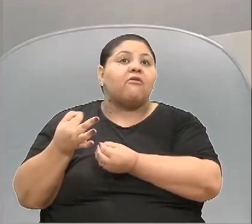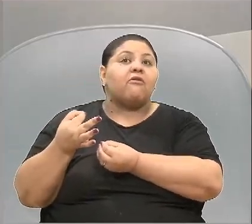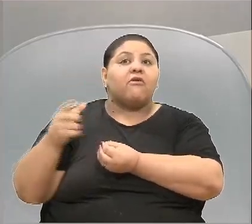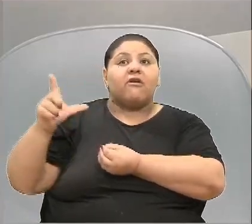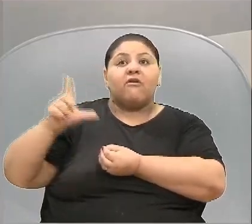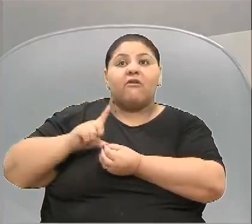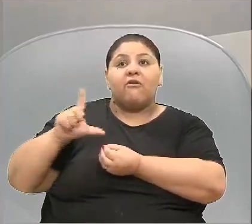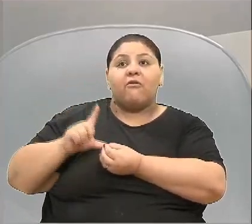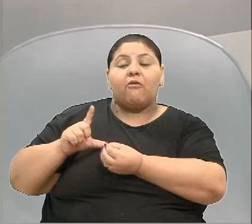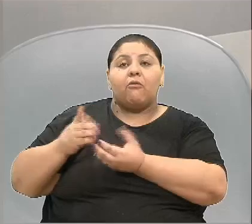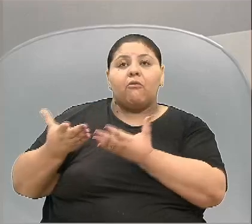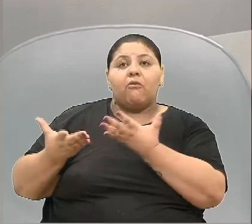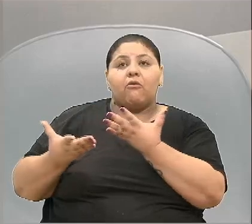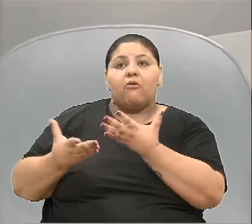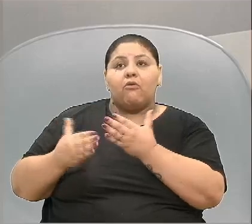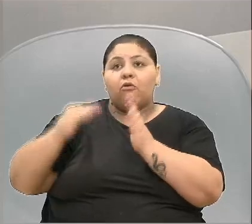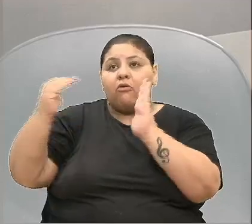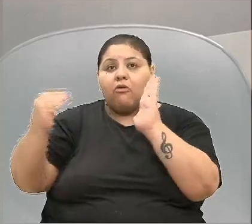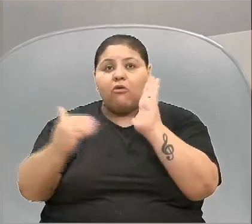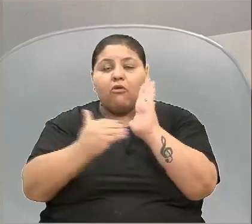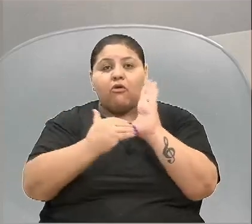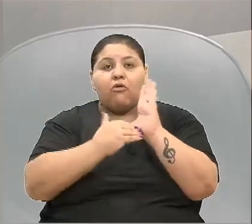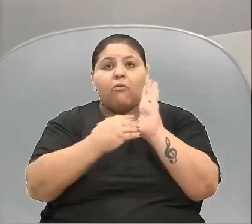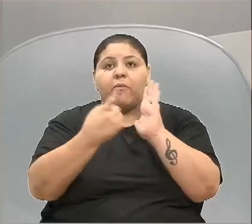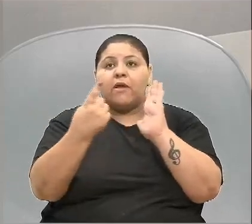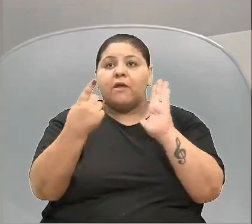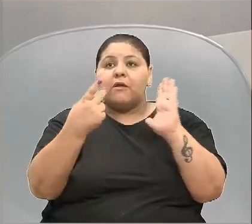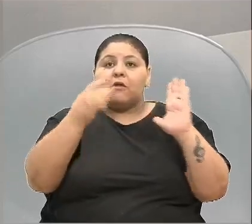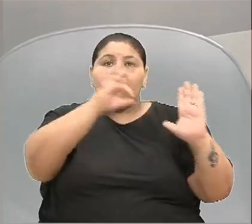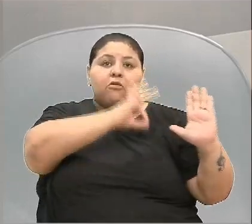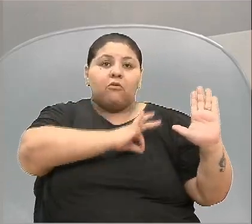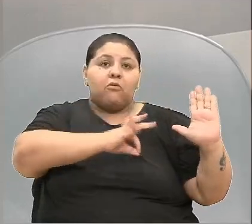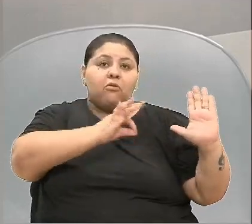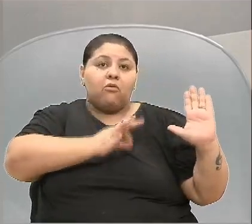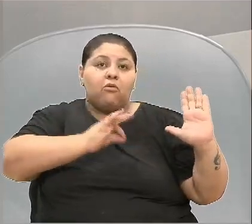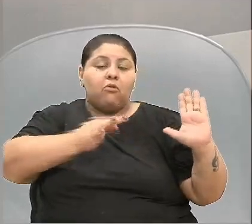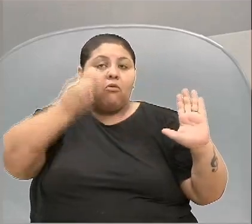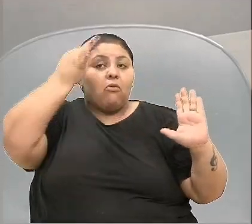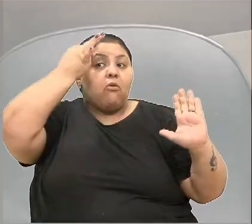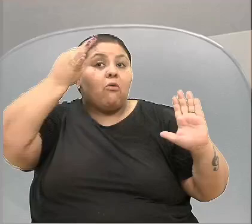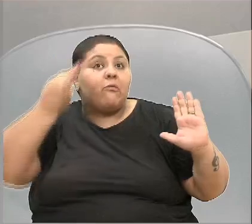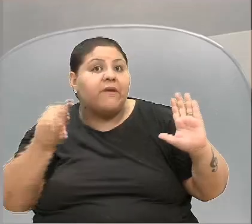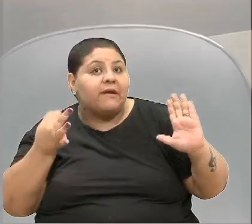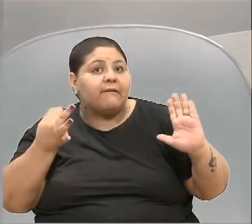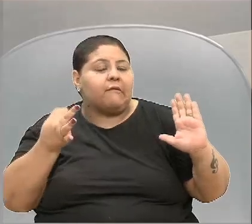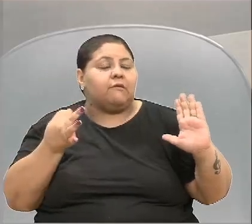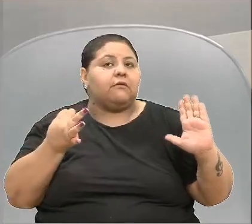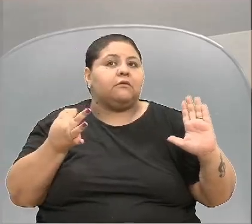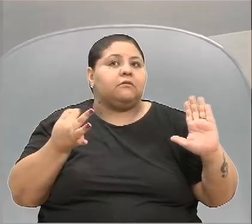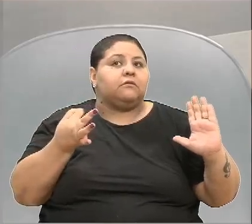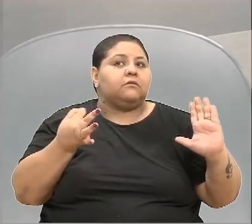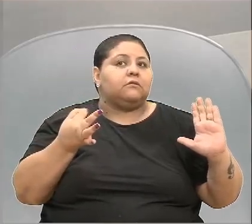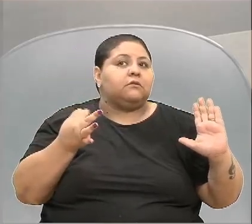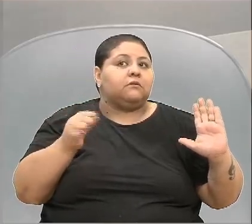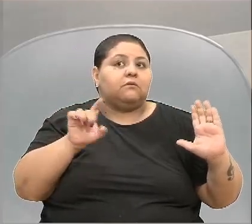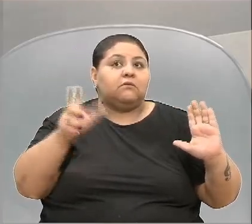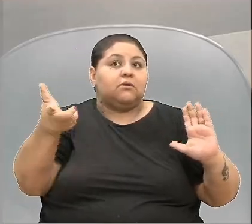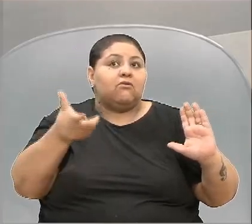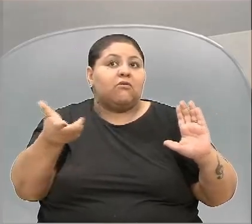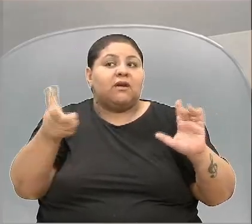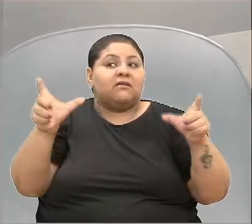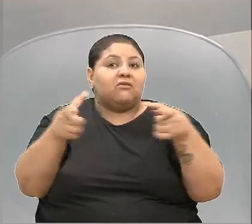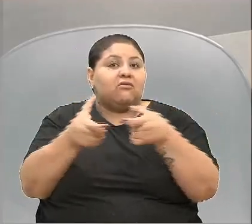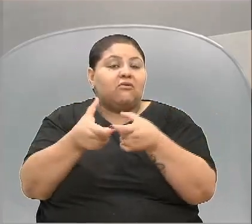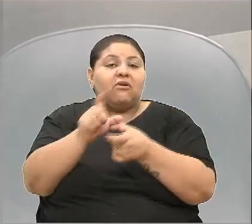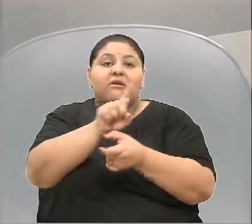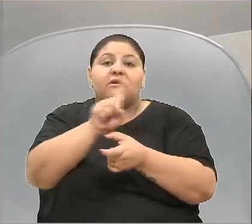ter colocado ali o mínimo de 12 salários, dá por entender, no primeiro momento, que não se quer atender o pequeno, não.